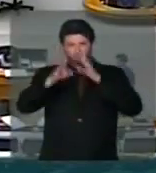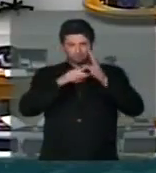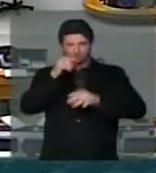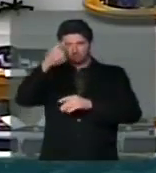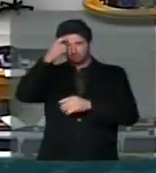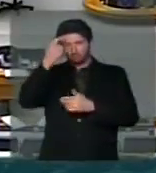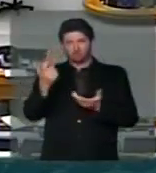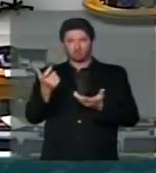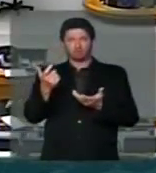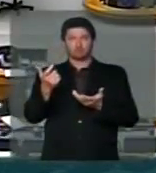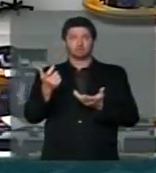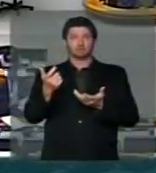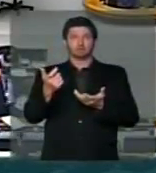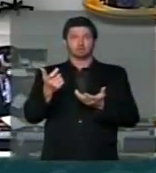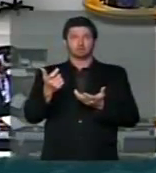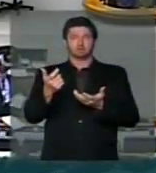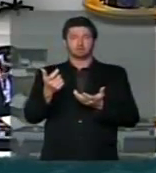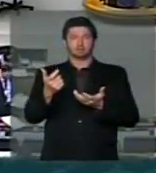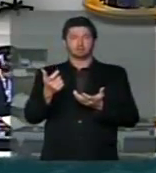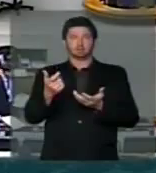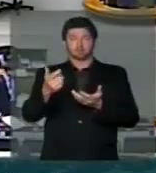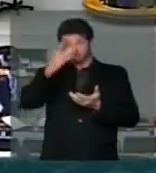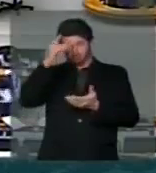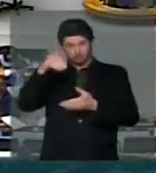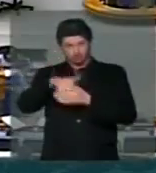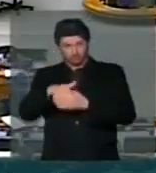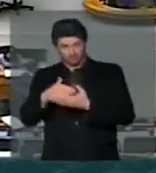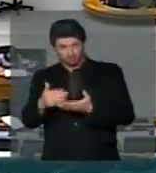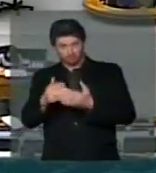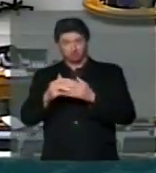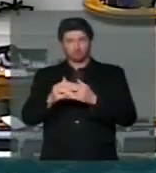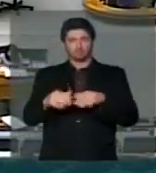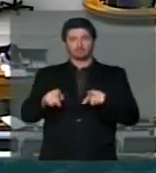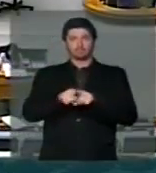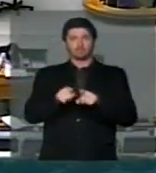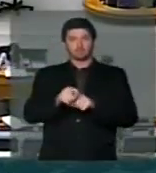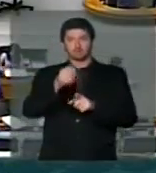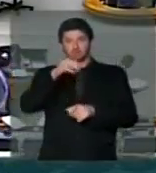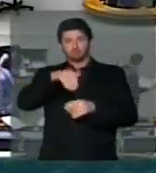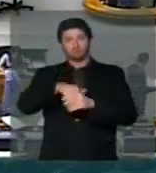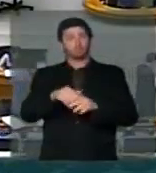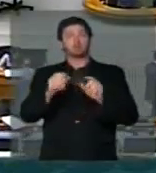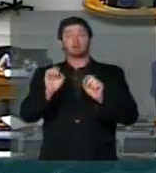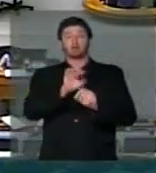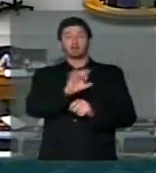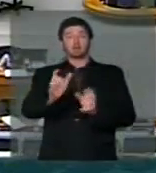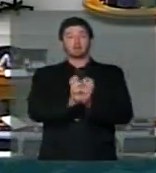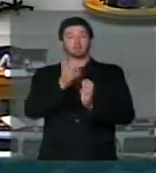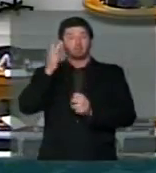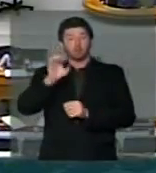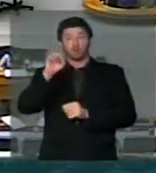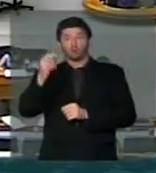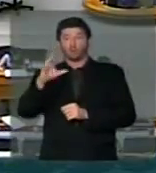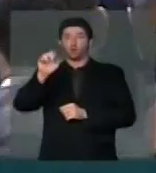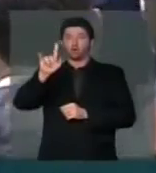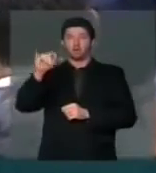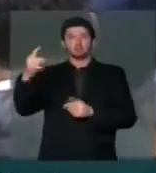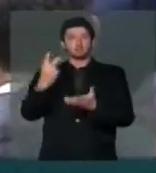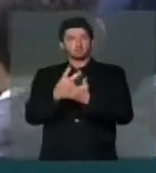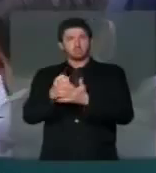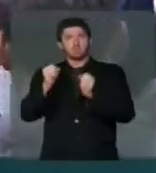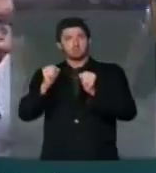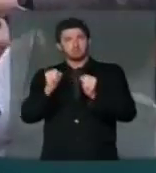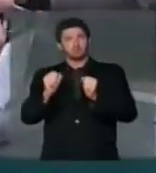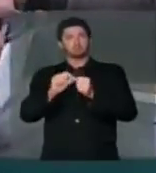lógica do eleitor e da boa eleição é que cada partido, ou coligação mesmo, possa